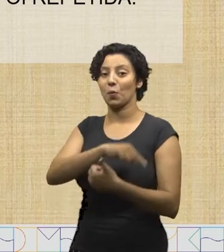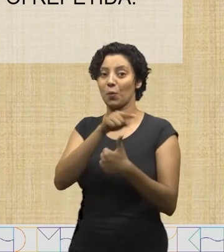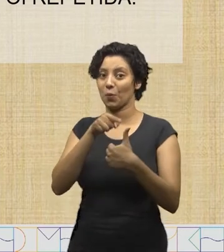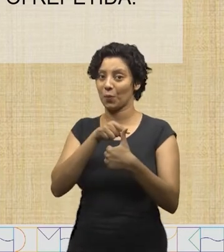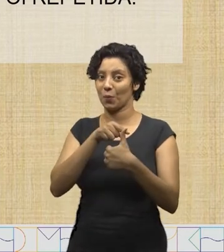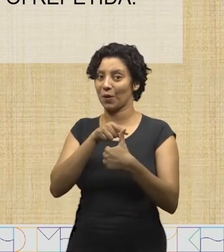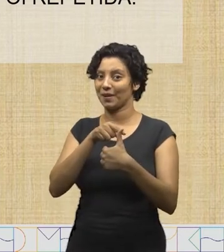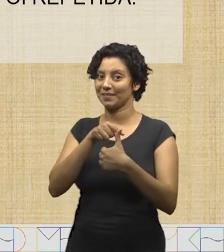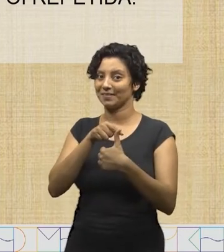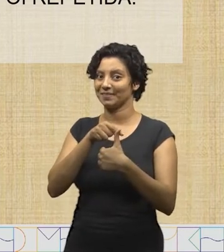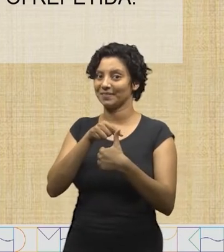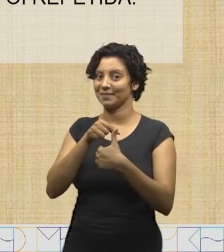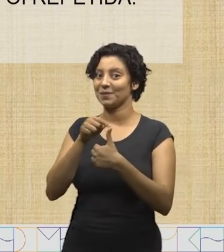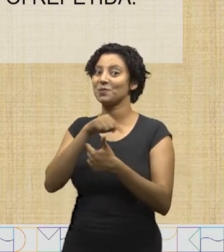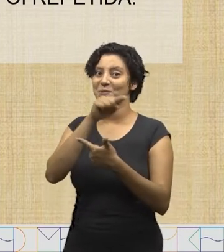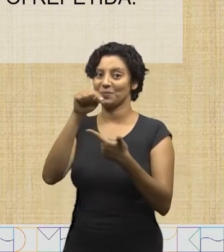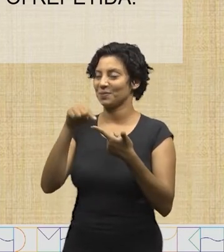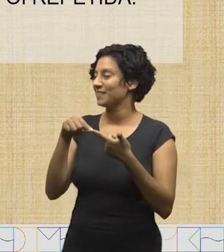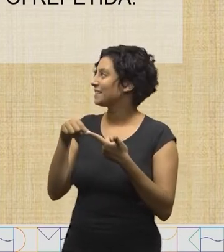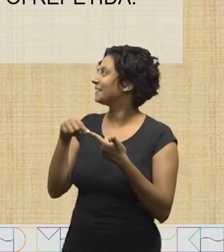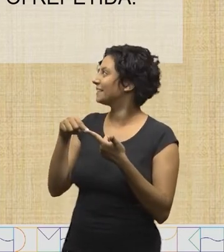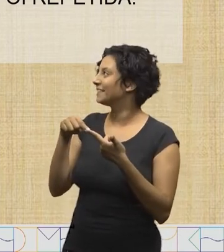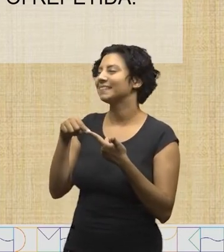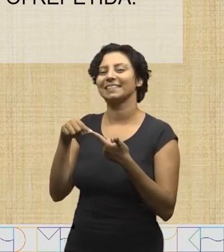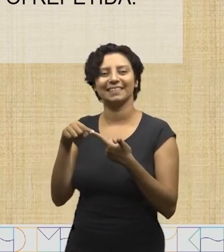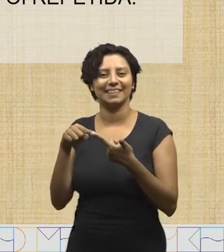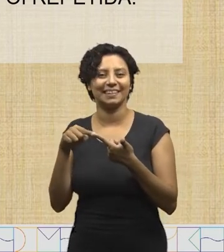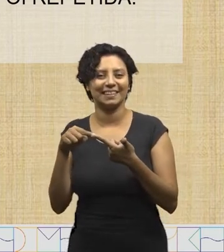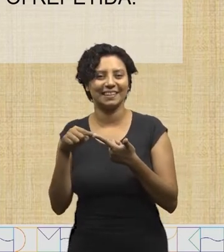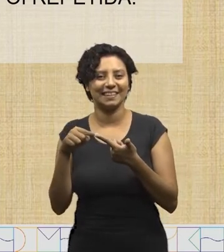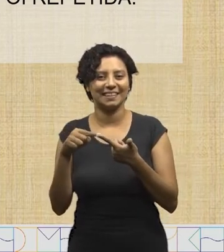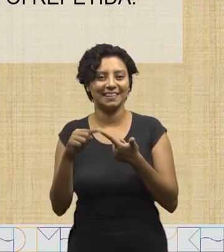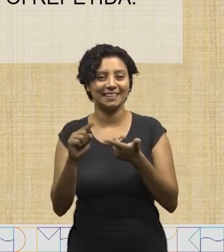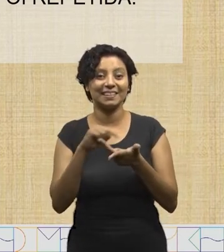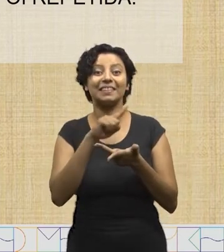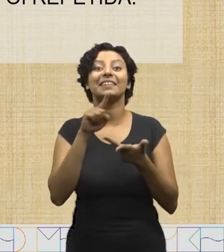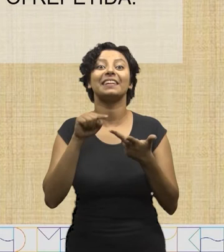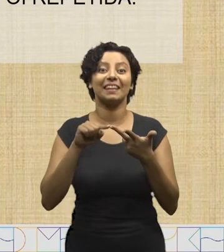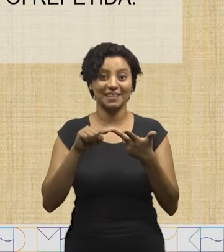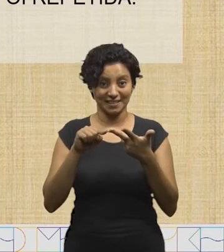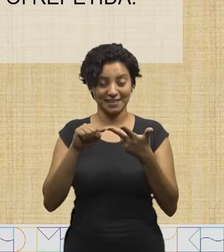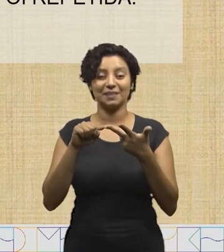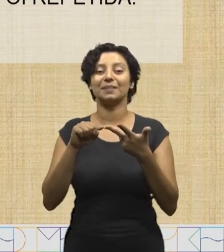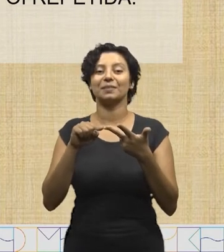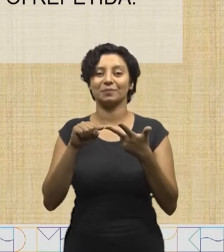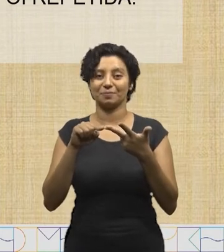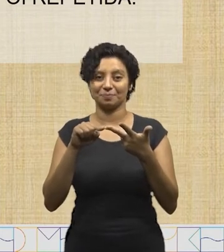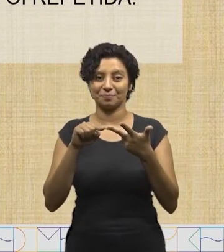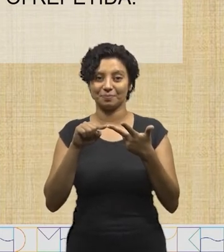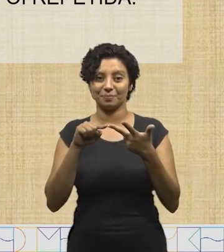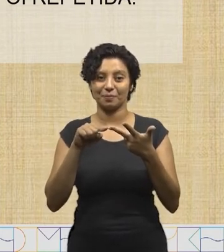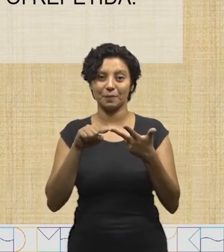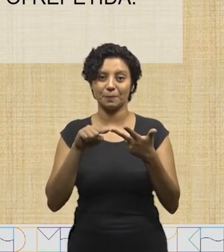1, 2, 3,